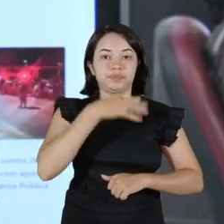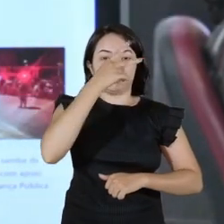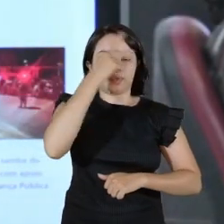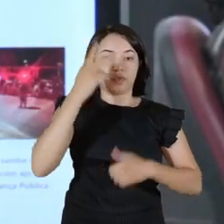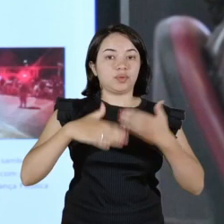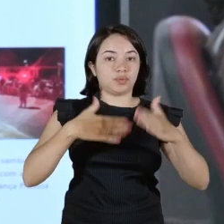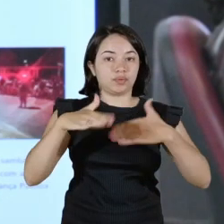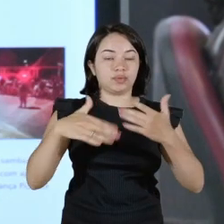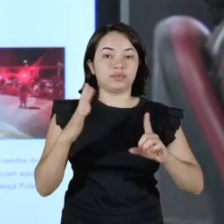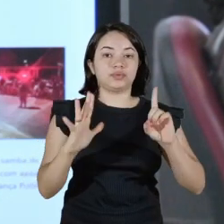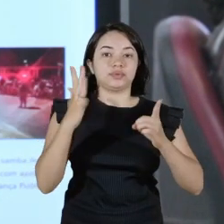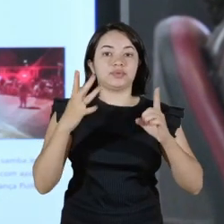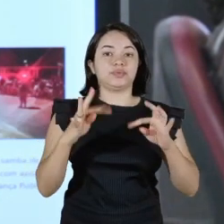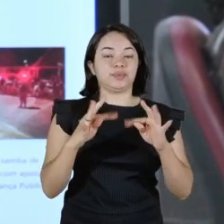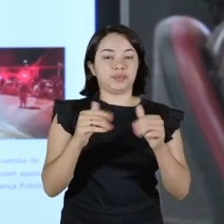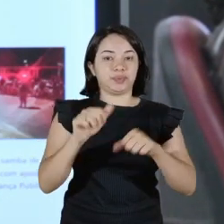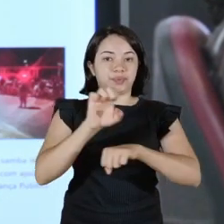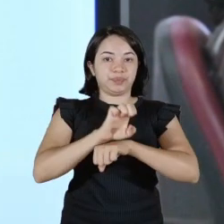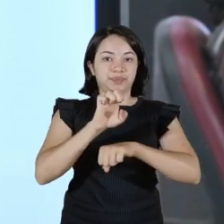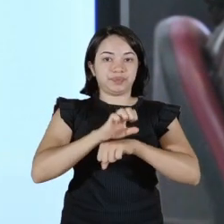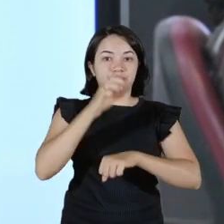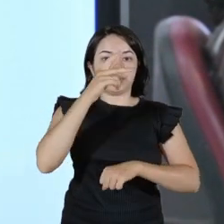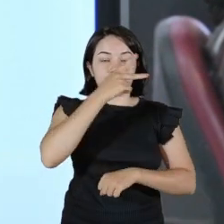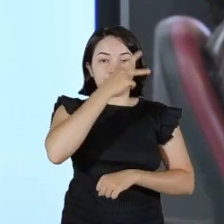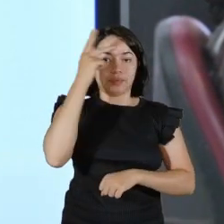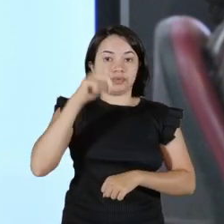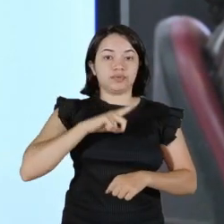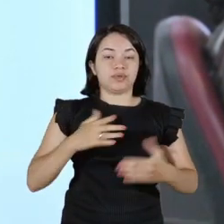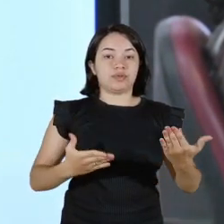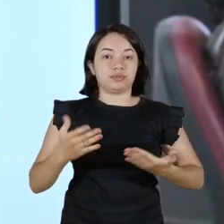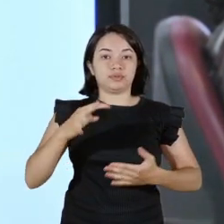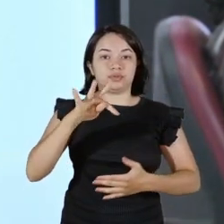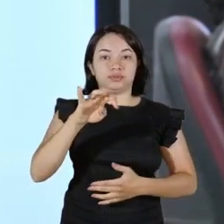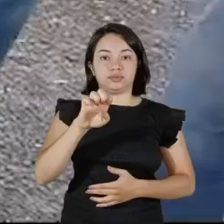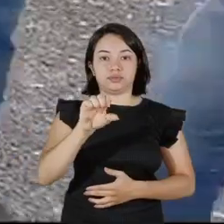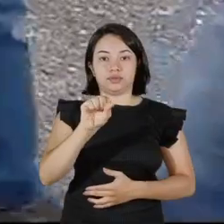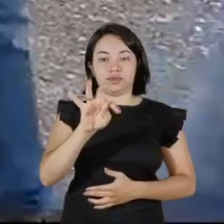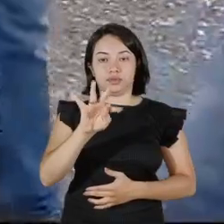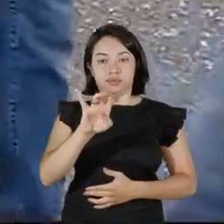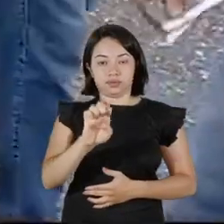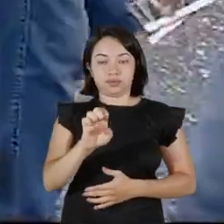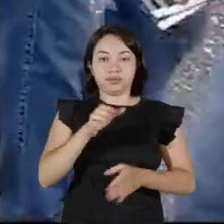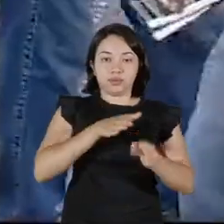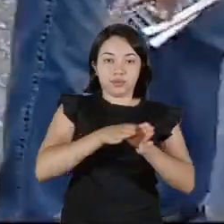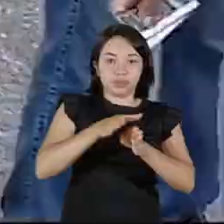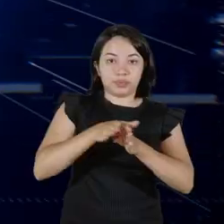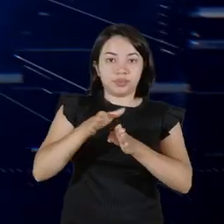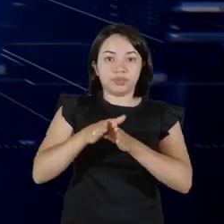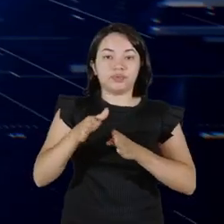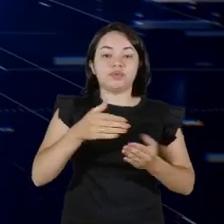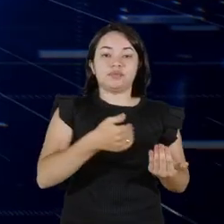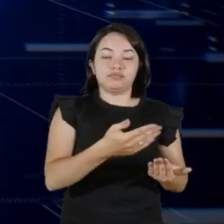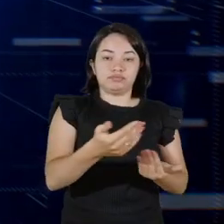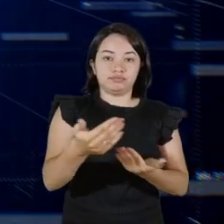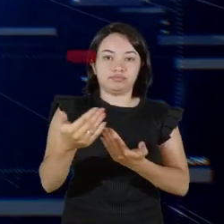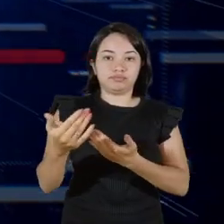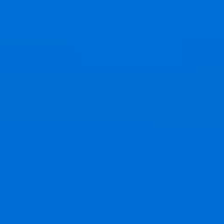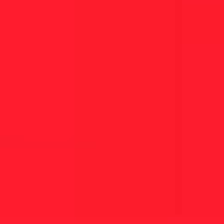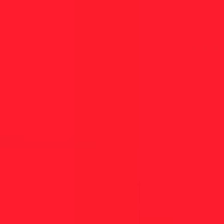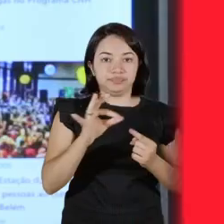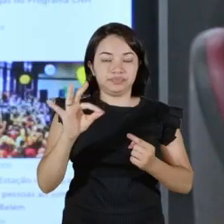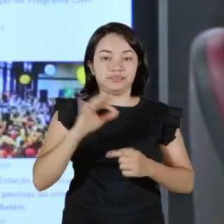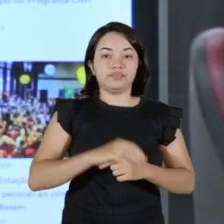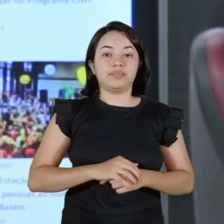foliões durante o Carnaval em todo o Estado. Os brincantes tiveram acesso a testes rápidos, orientações e distribuição de preservativos.